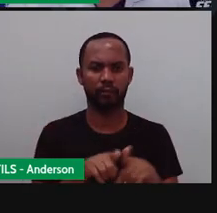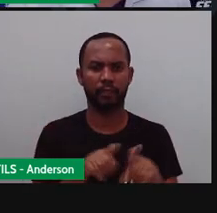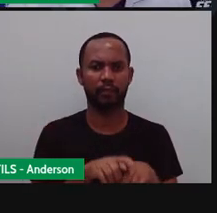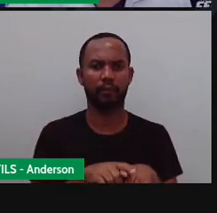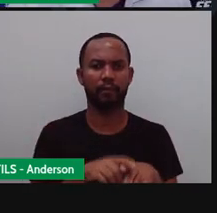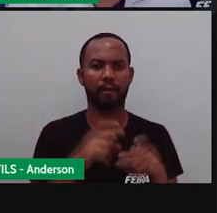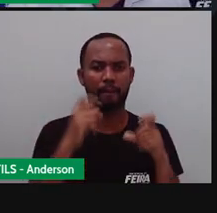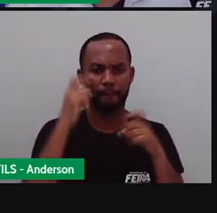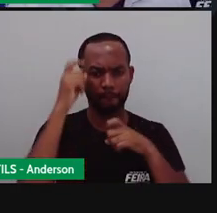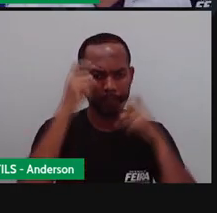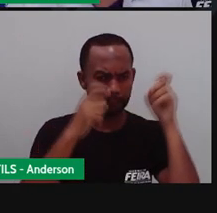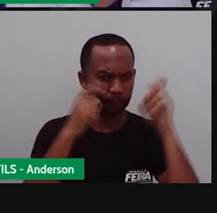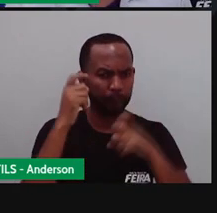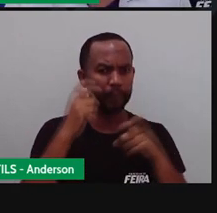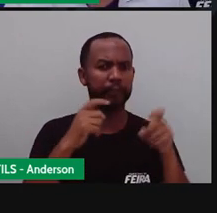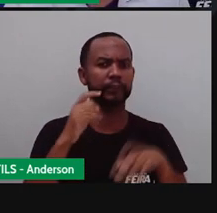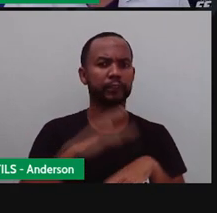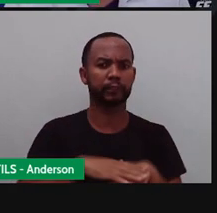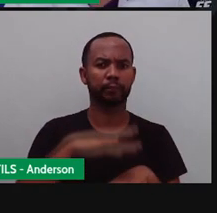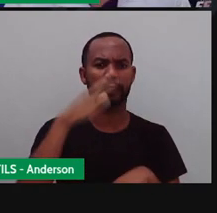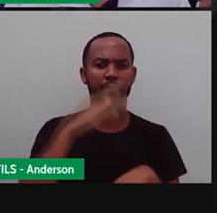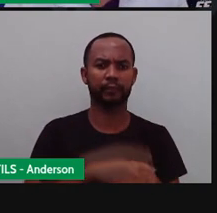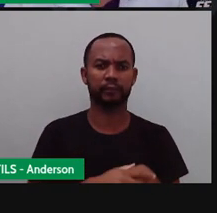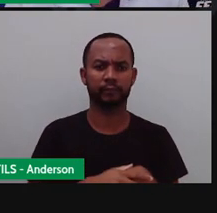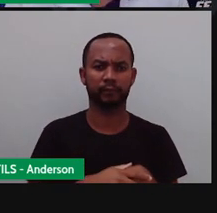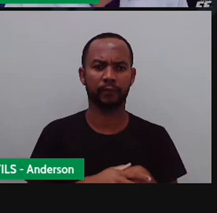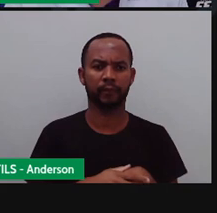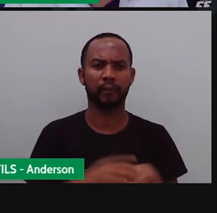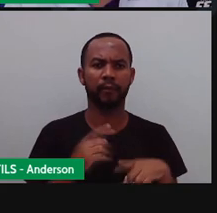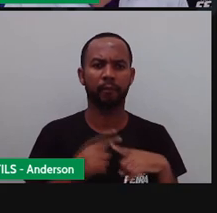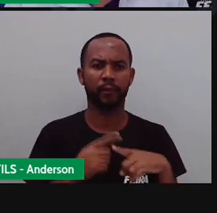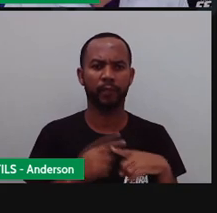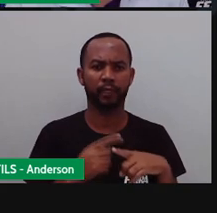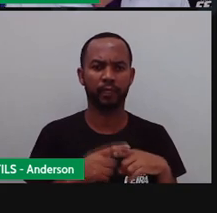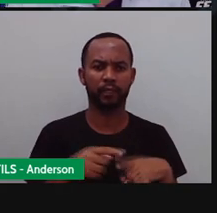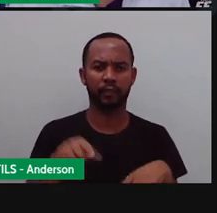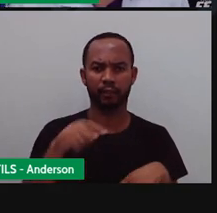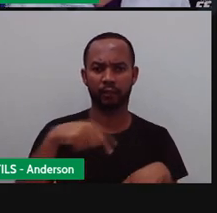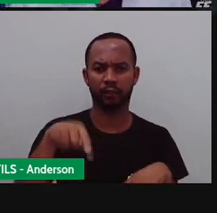preocupante demais. Porque se a gente tira esse inseto aí, né,